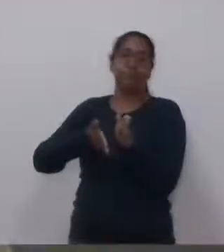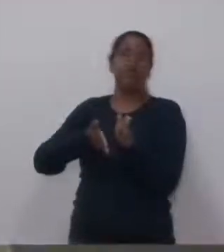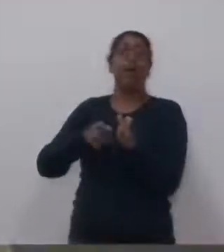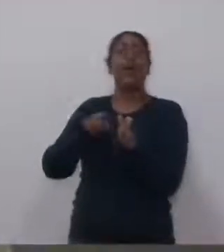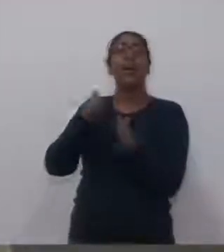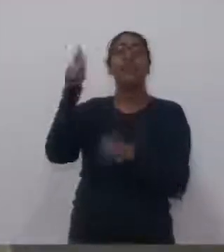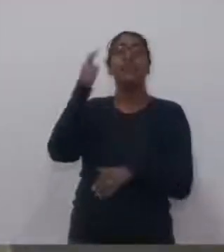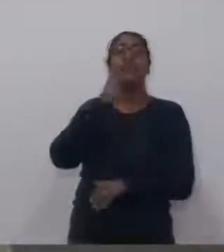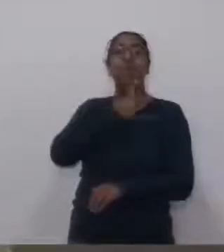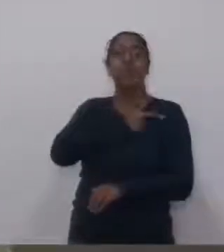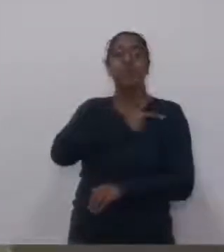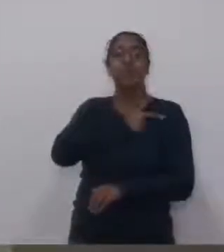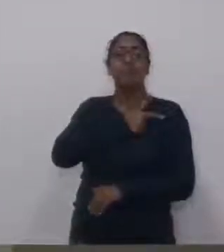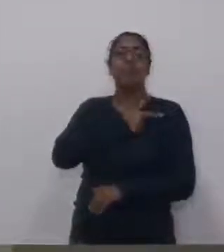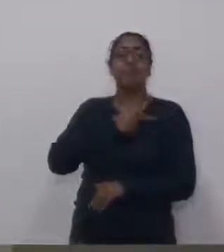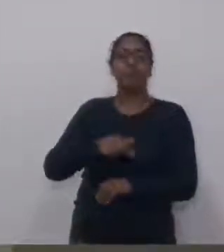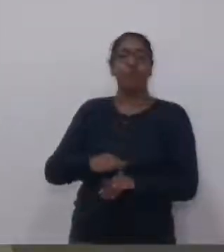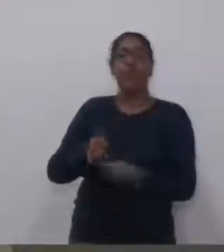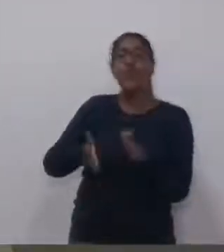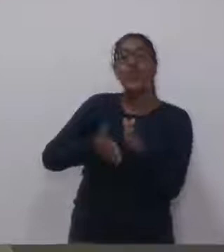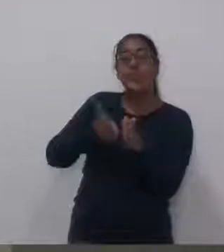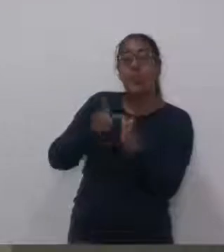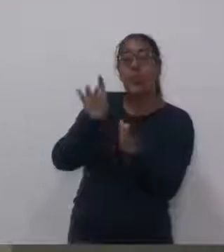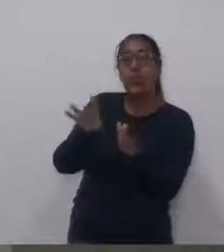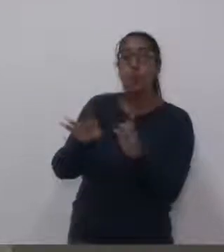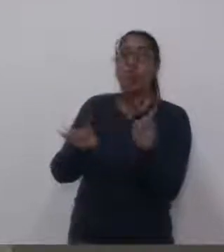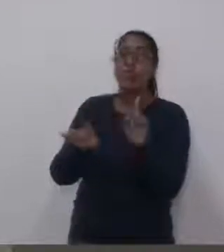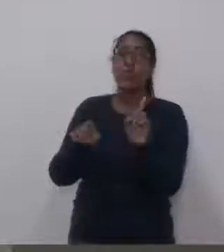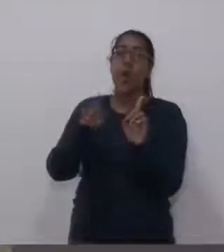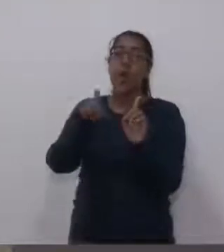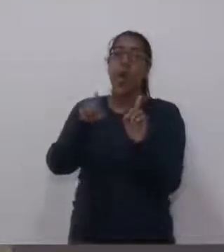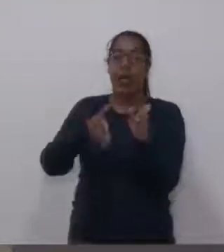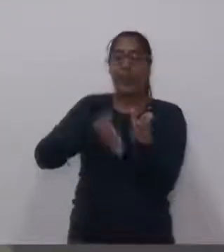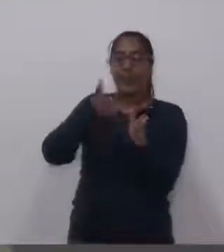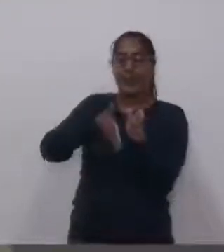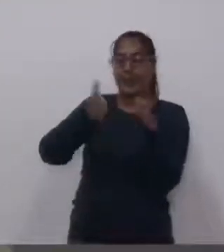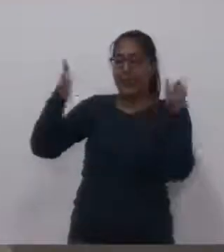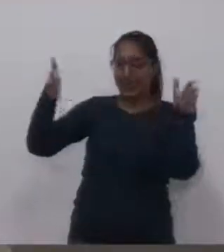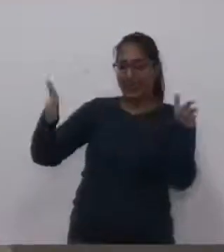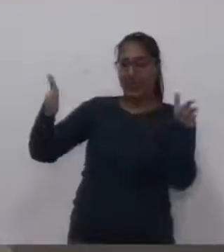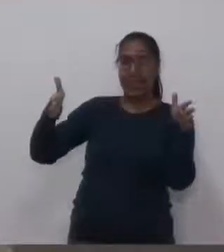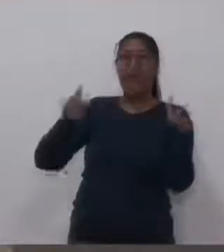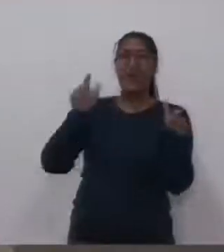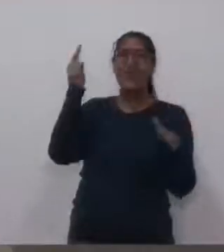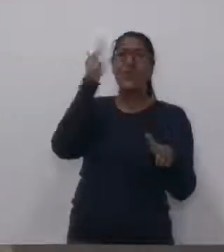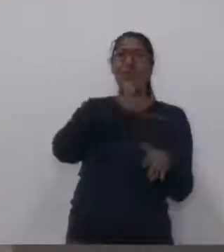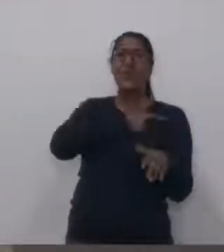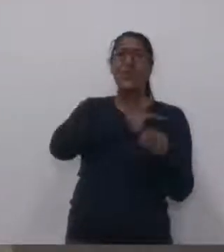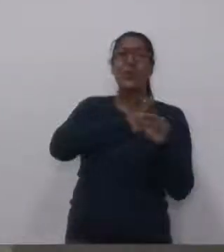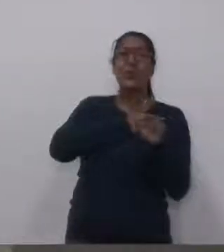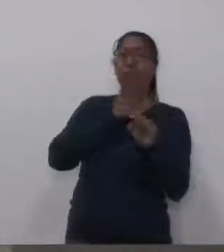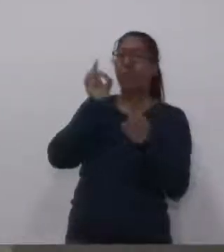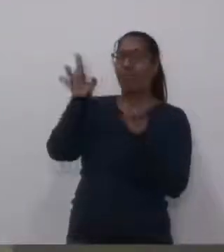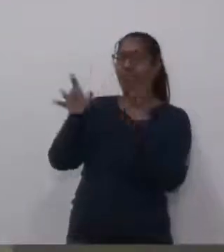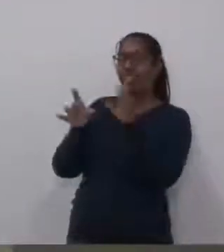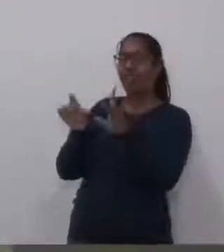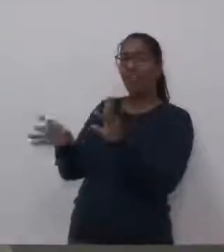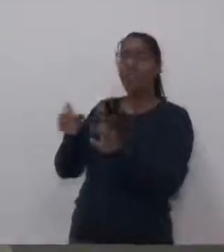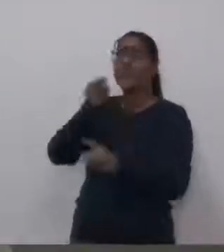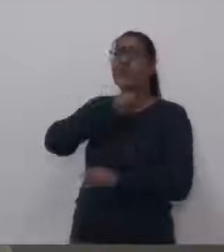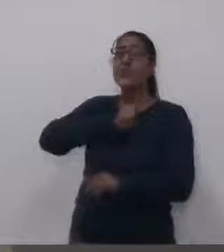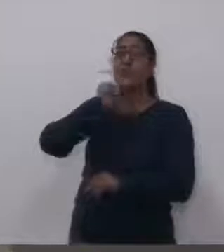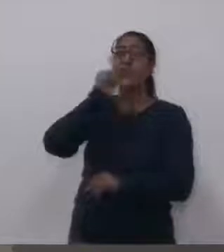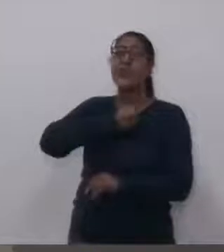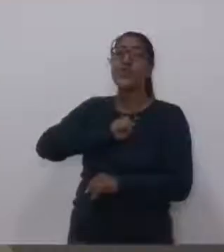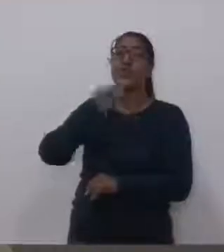muito feio, não só a estação, aqueles vagões, acho que o que deixa ainda mais feio são aquele monte de sucatas, né, que tem ali aquela